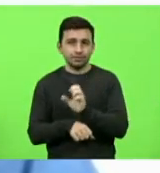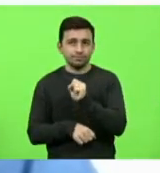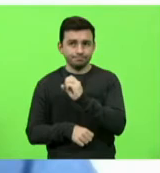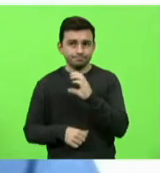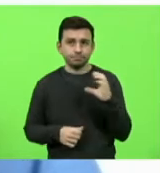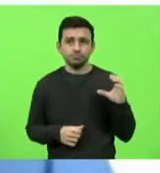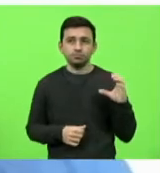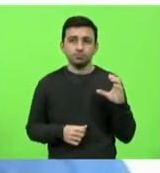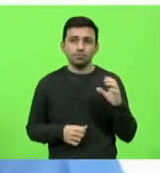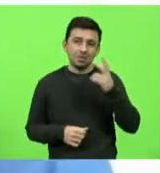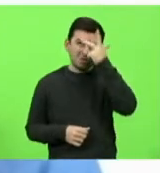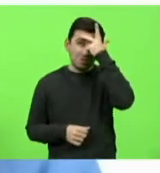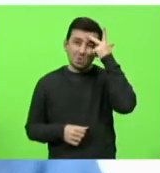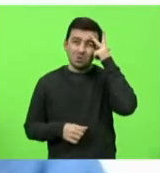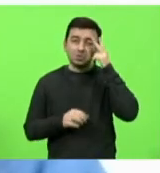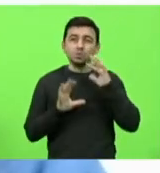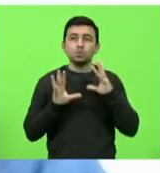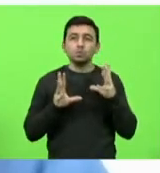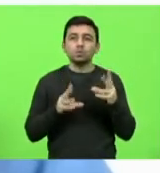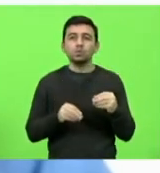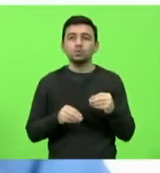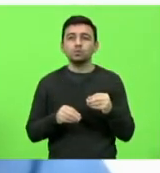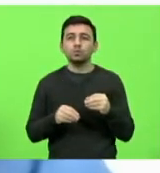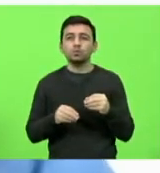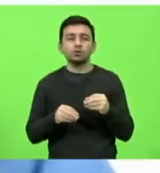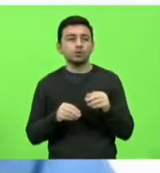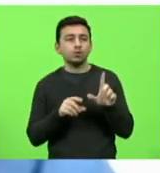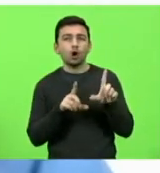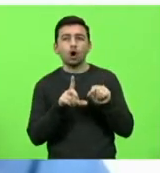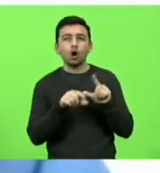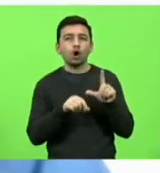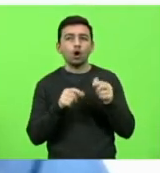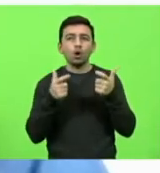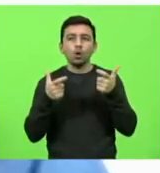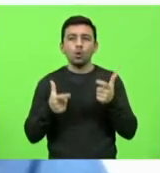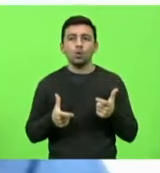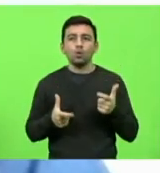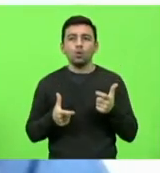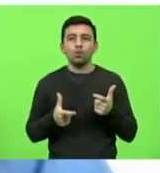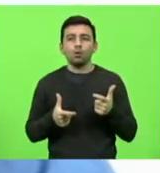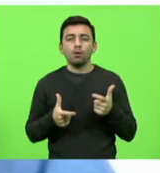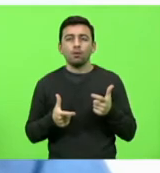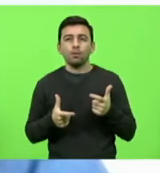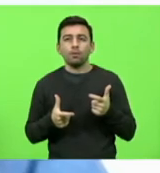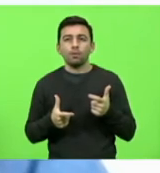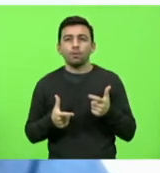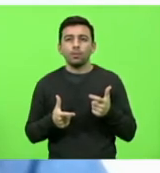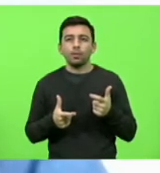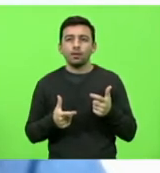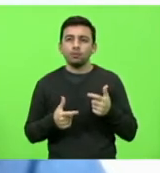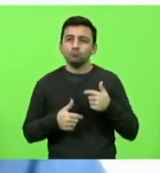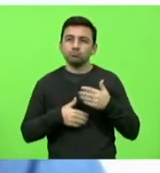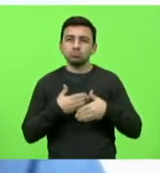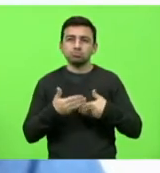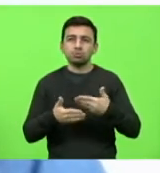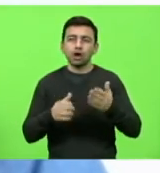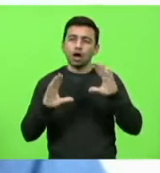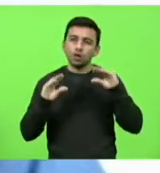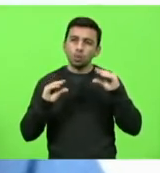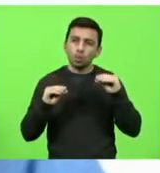pessoas escolhem algum local e começam a, durante a noite, se